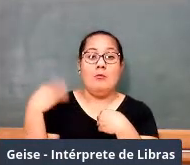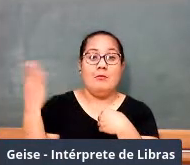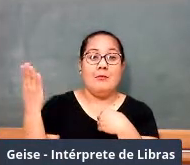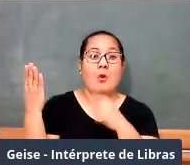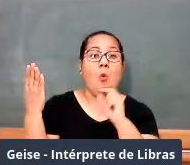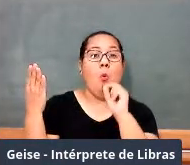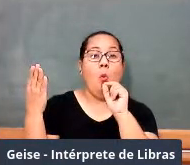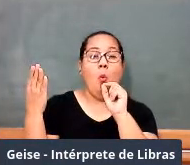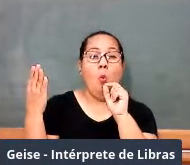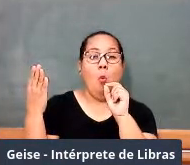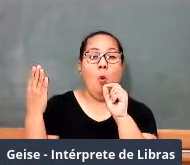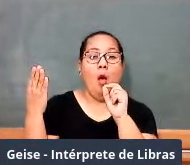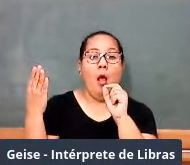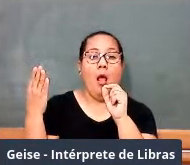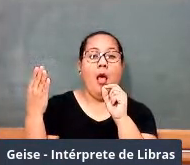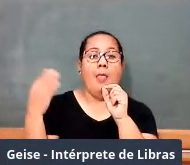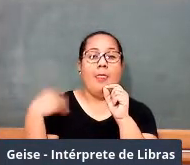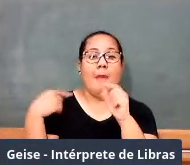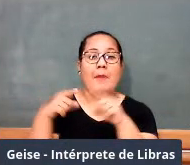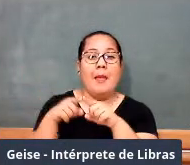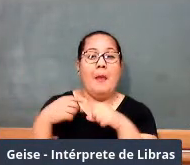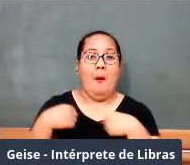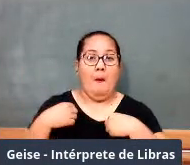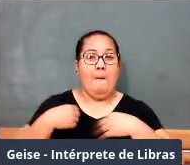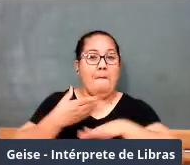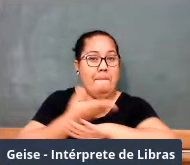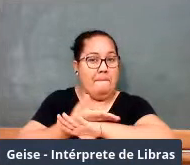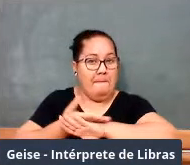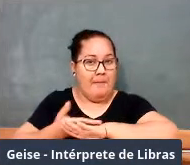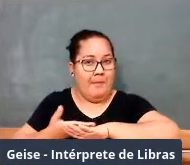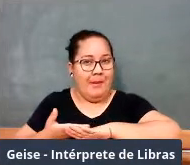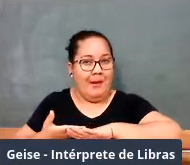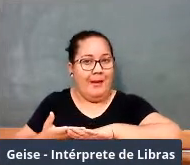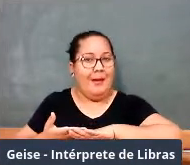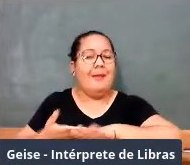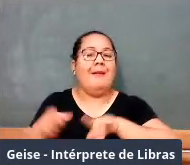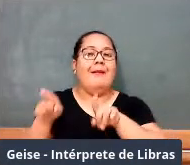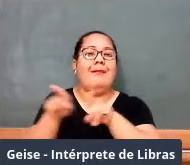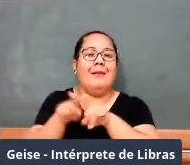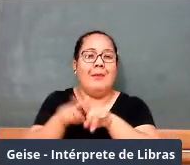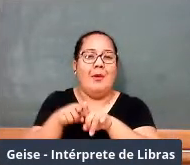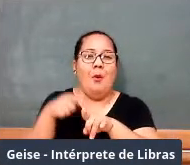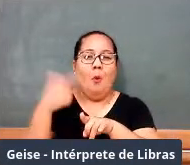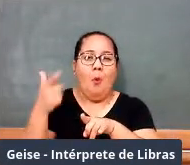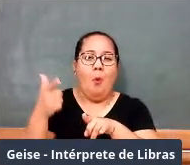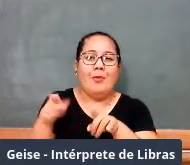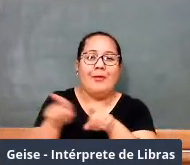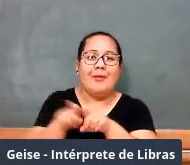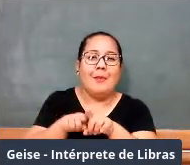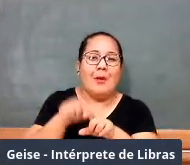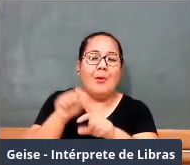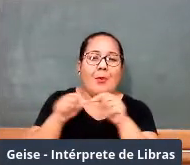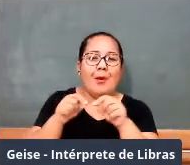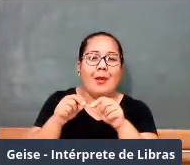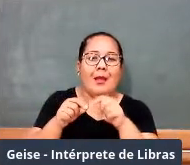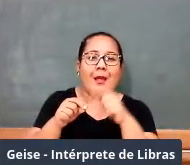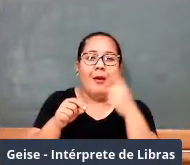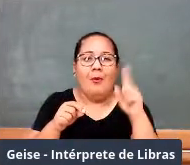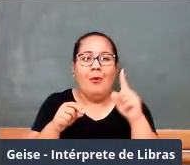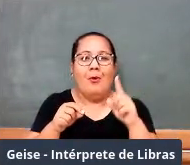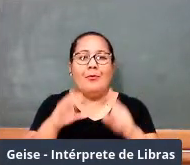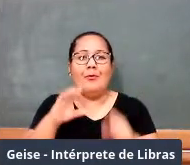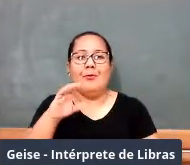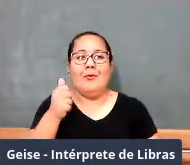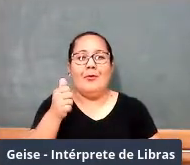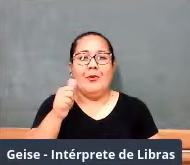avental branco, o professor São Jorge de perfil, né? Do outro lado, o Carlos Caglioli, também